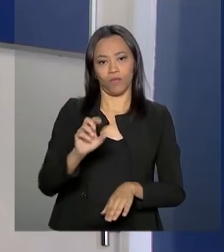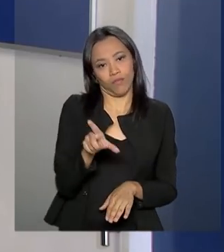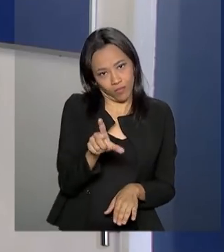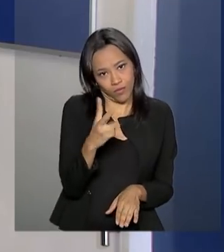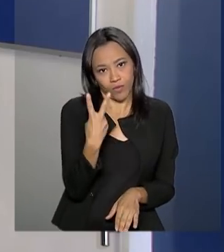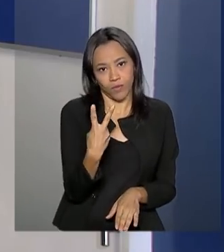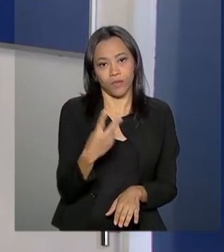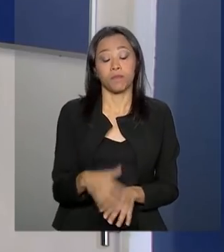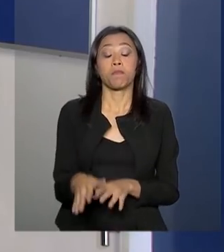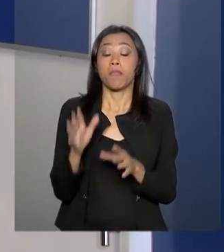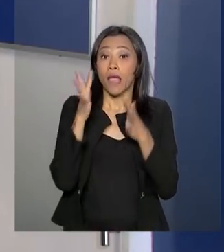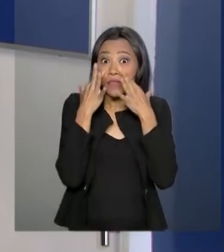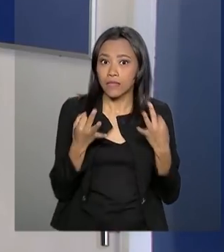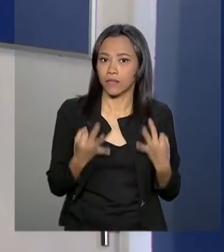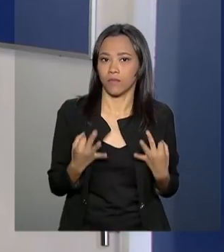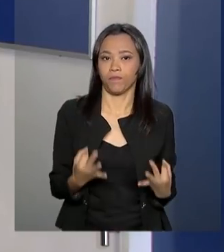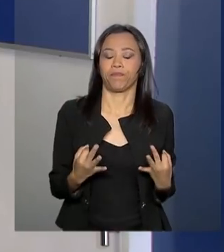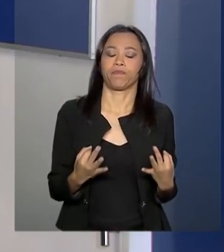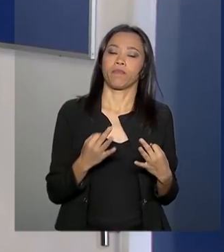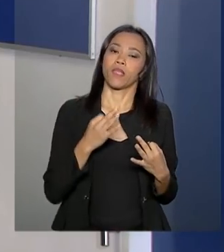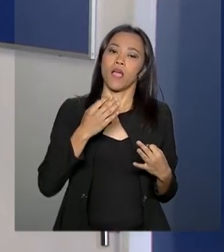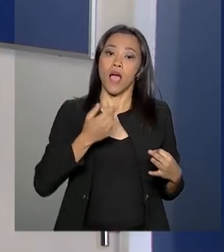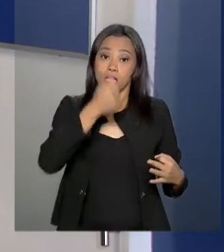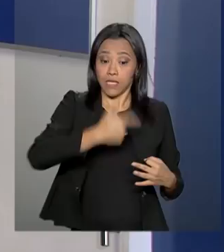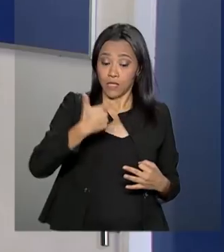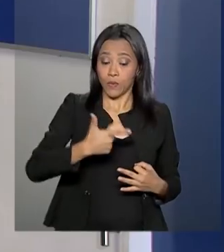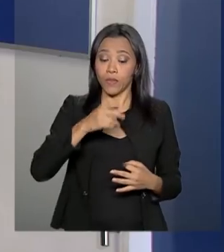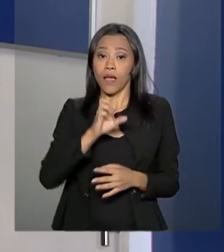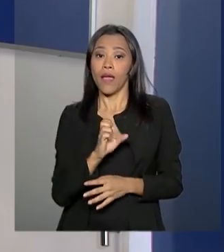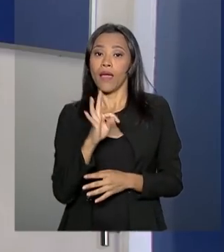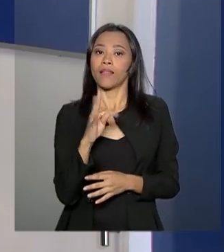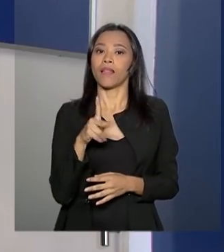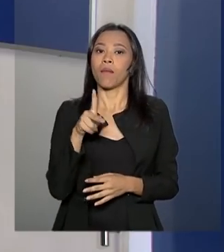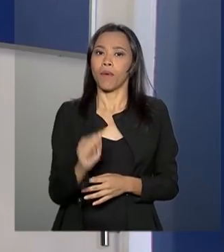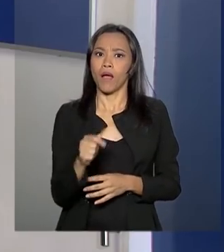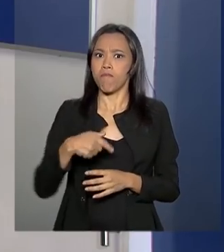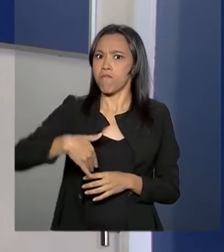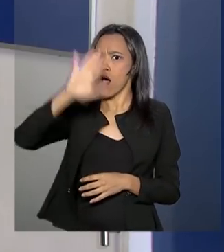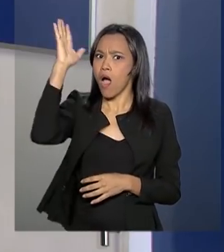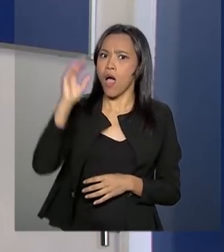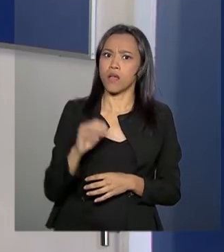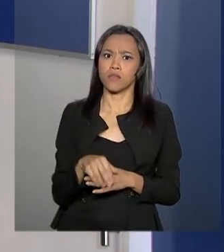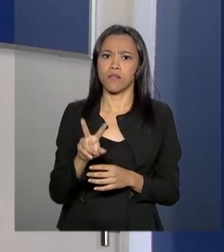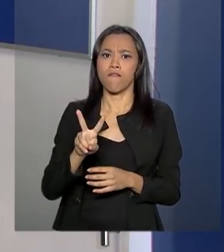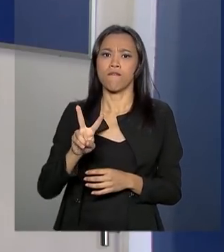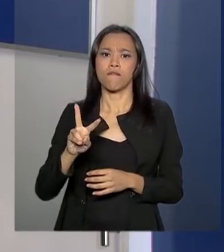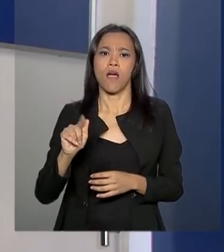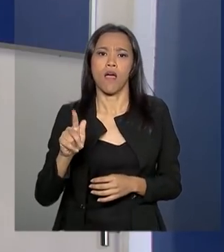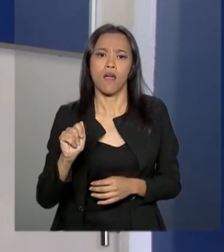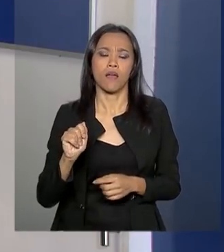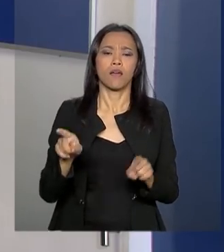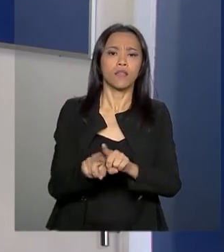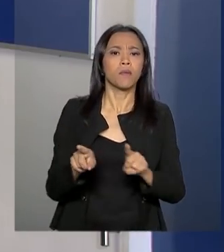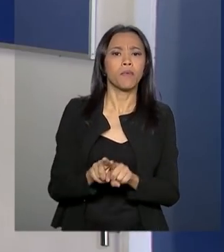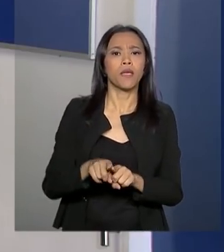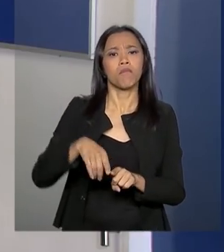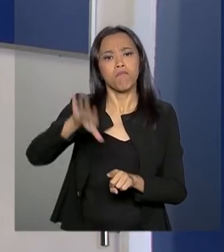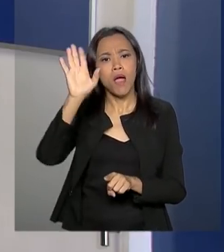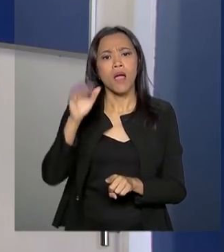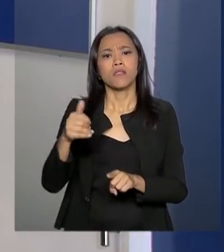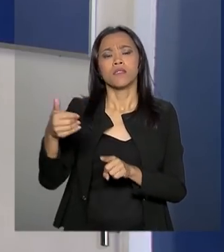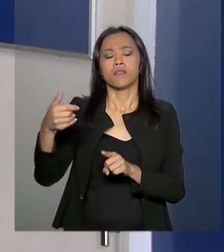A segunda etapa de 2019 tem a maior oferta de vagas, de cursos e também de instituições